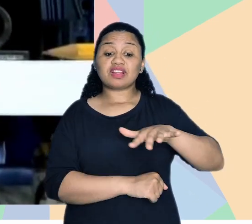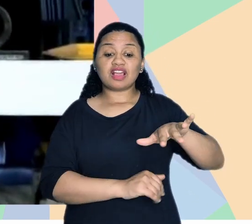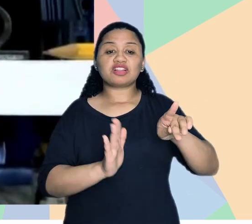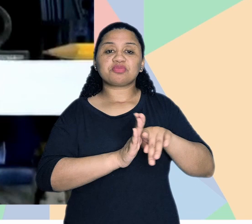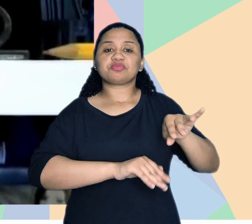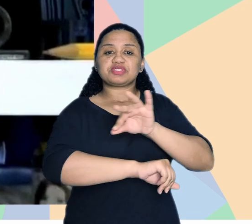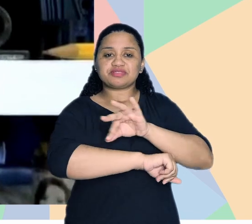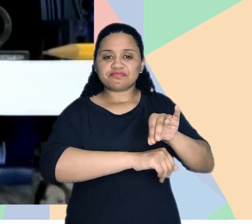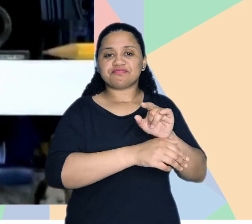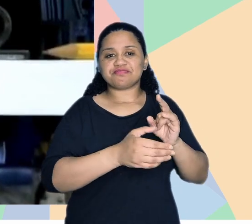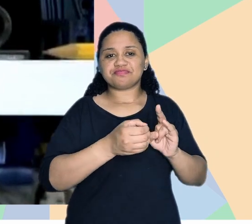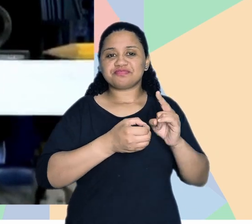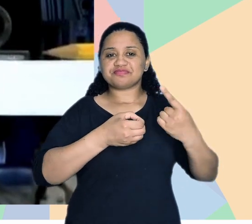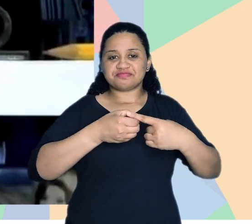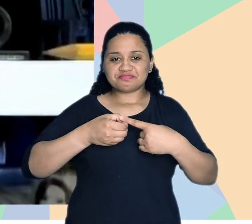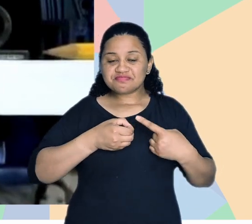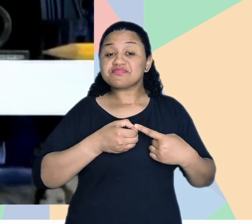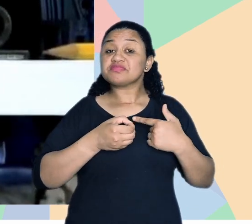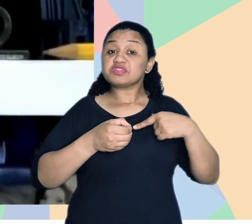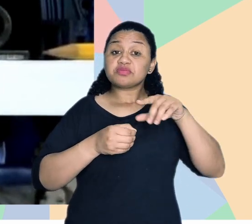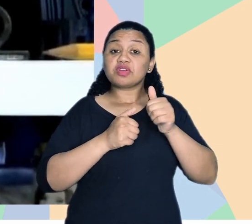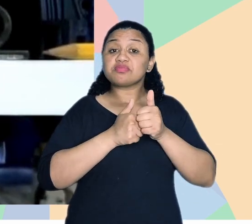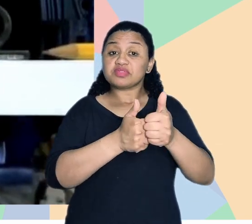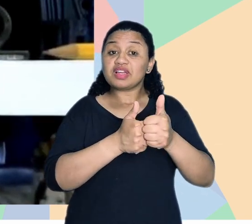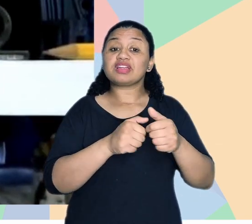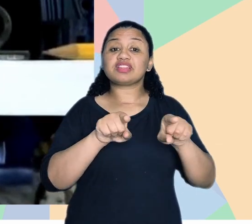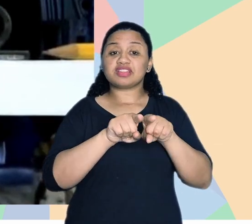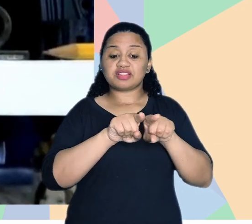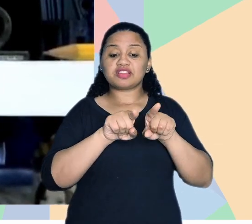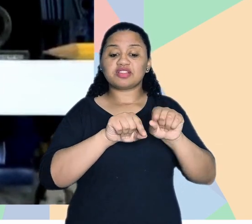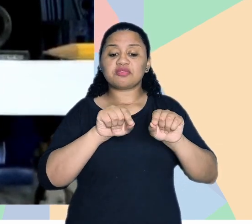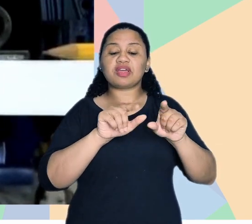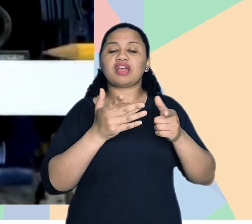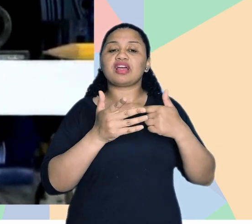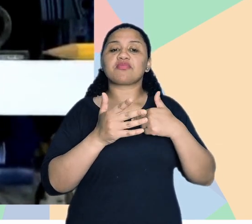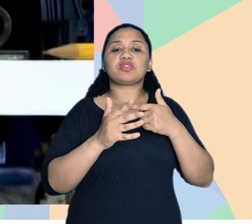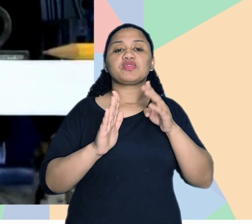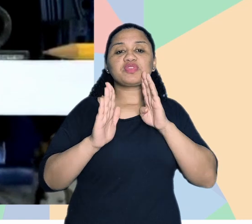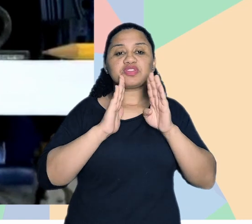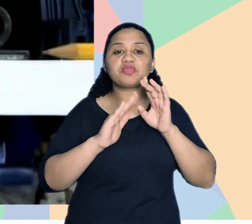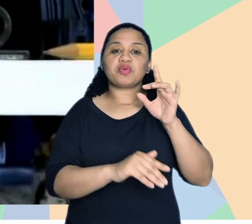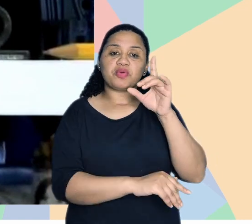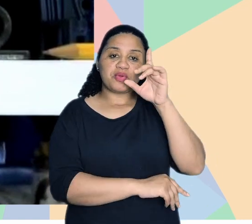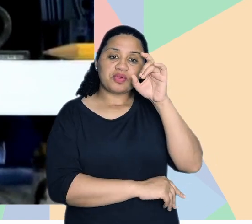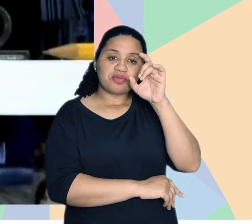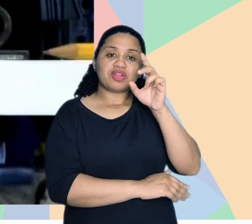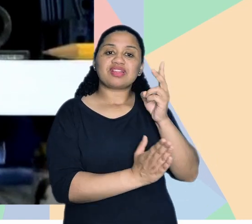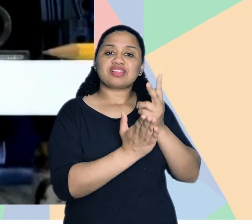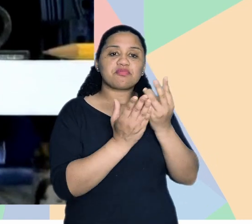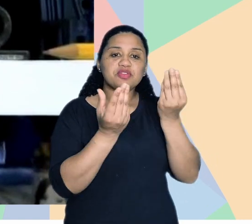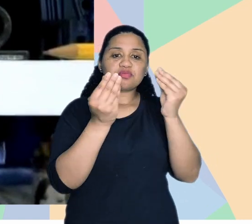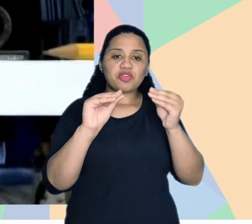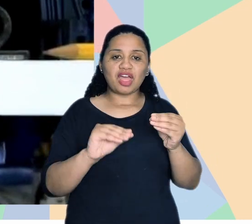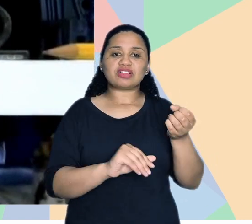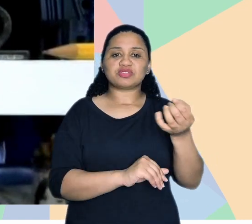acessível e dentro da área de arquitetura e urbanismo. E aí vocês podem também acompanhar aí nosso trabalho através de Facebook e Instagram,